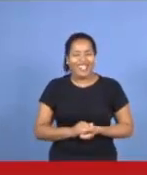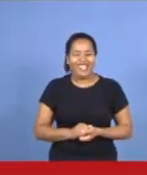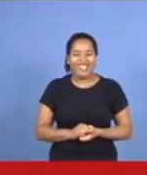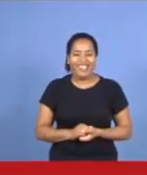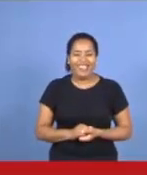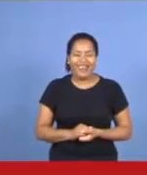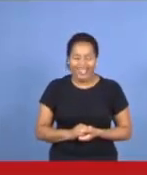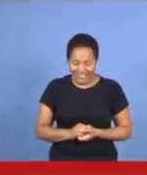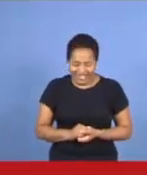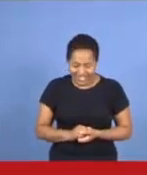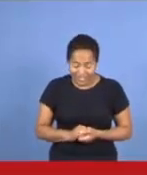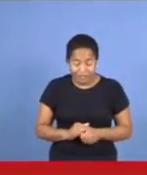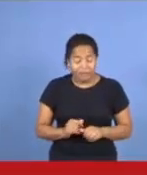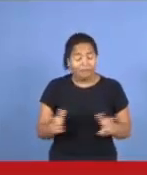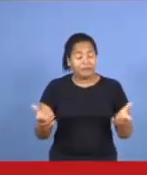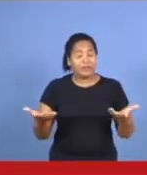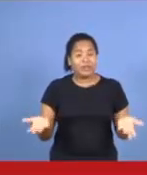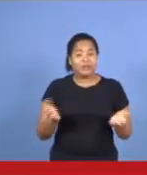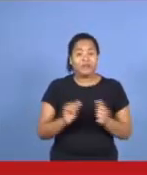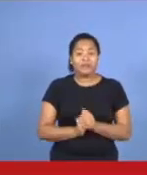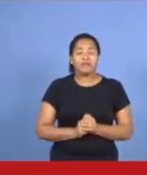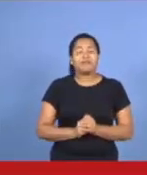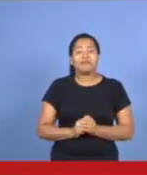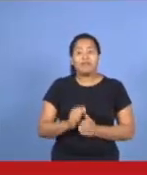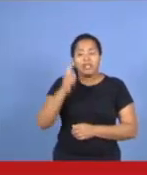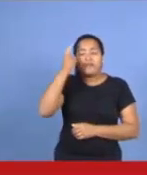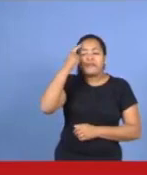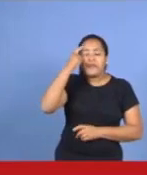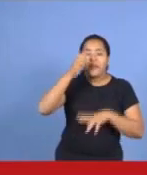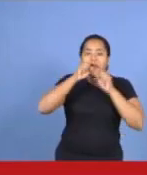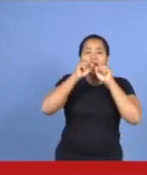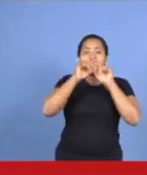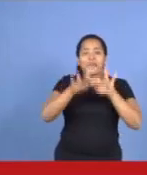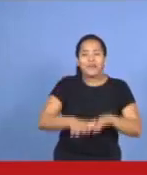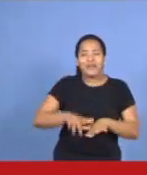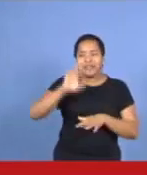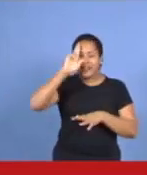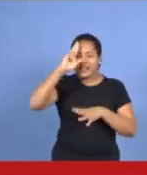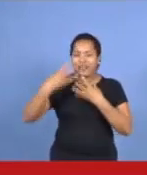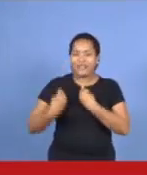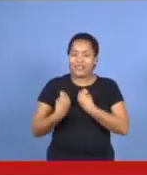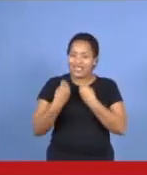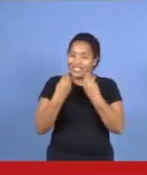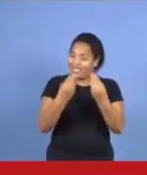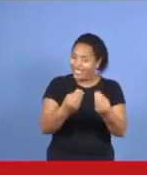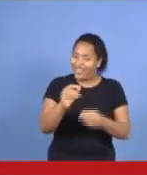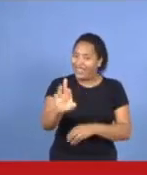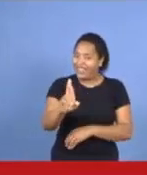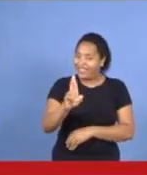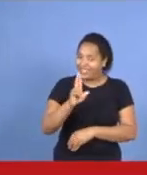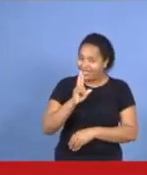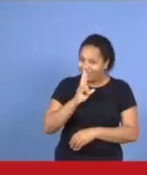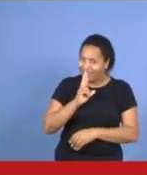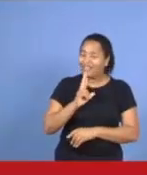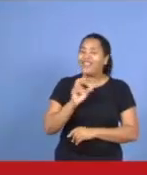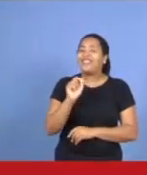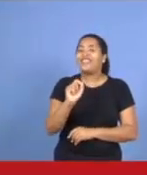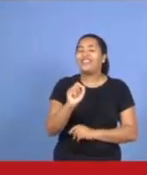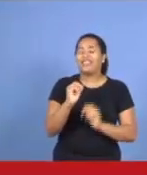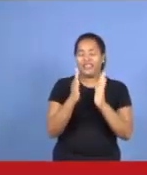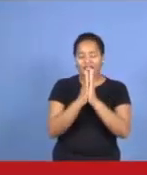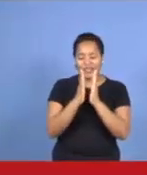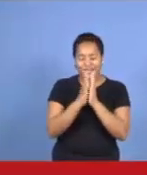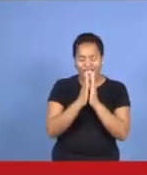Os irmãos terem uma ideia, da bênção, que o senhor concedeu, de resposta, as orações, pelo